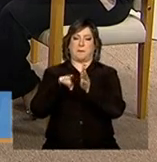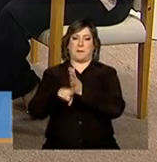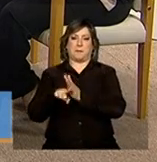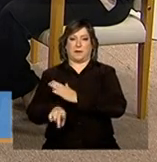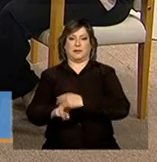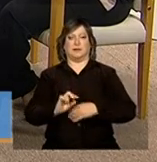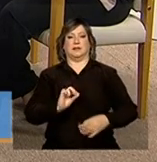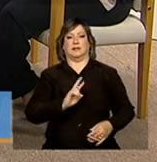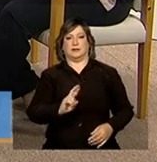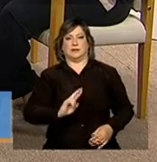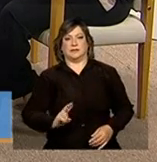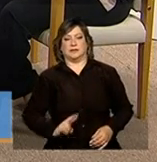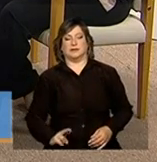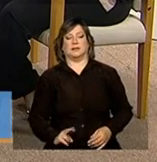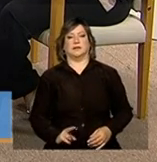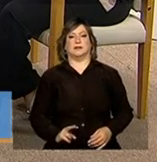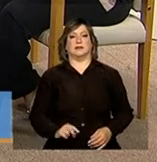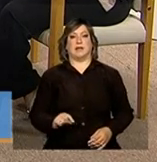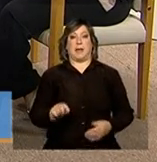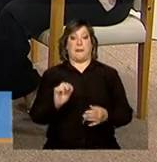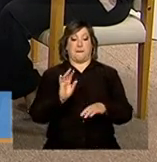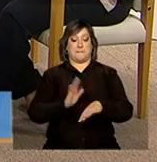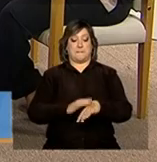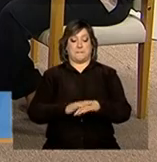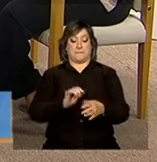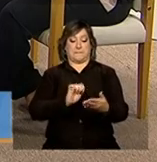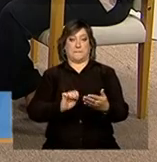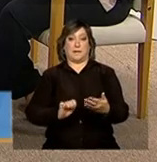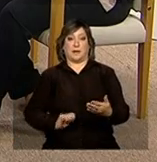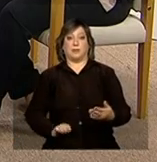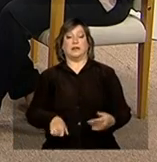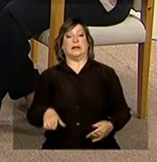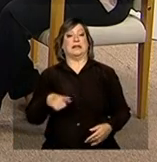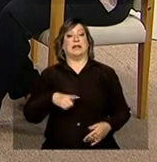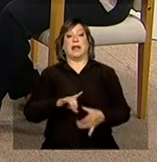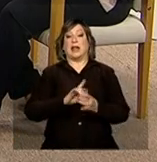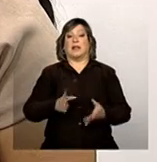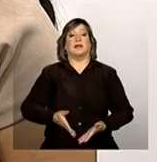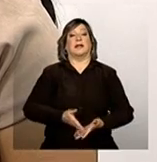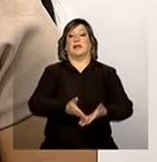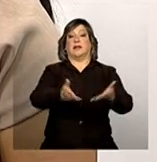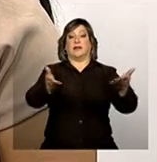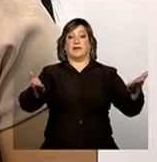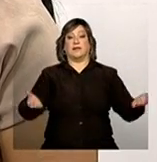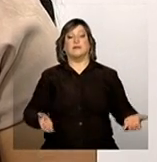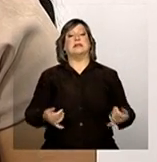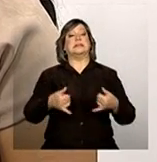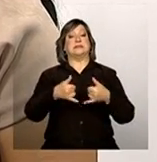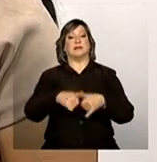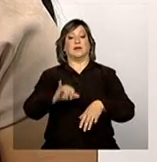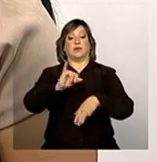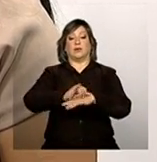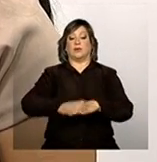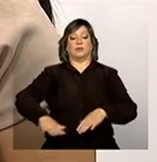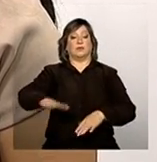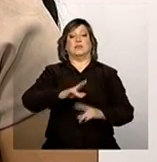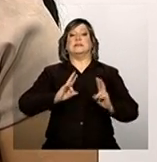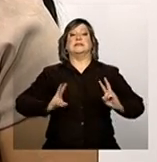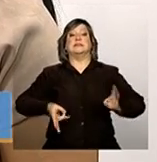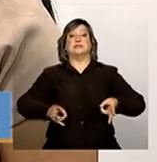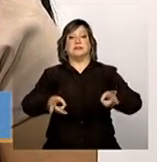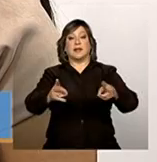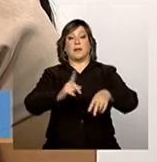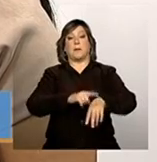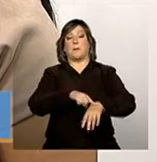questionários manuais, como eu disse, eles são públicos, eles estão disponíveis, estarão disponíveis durante todo o período e,